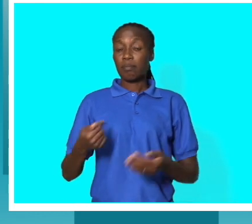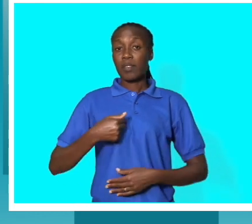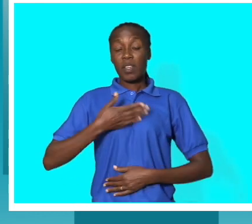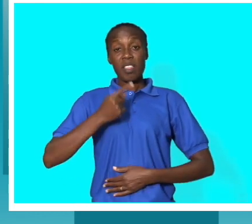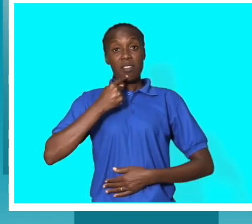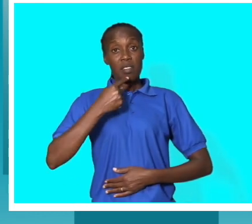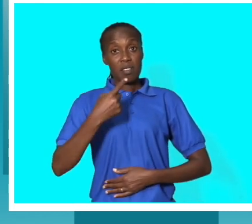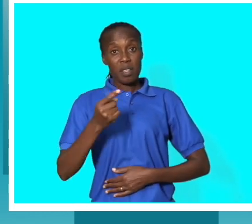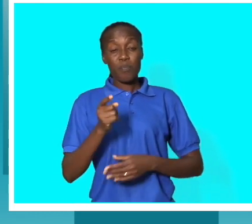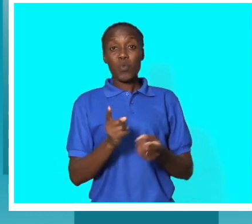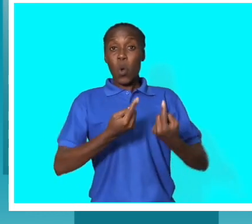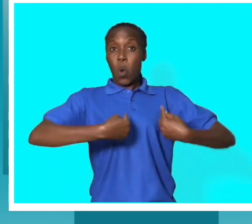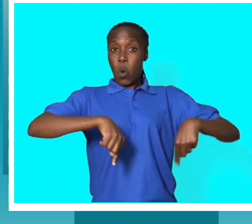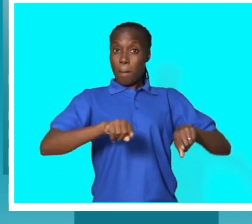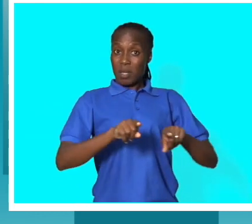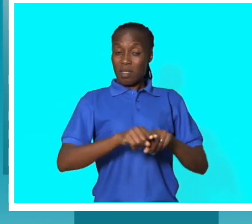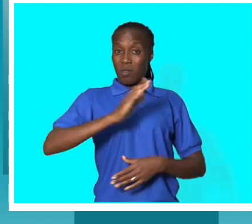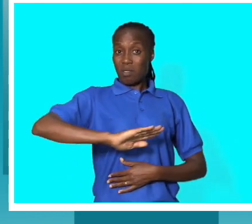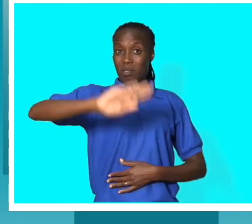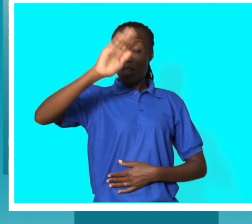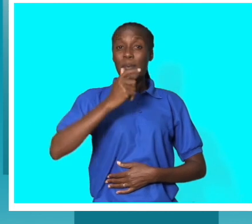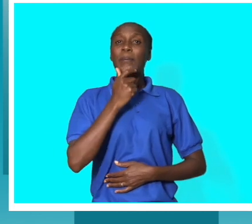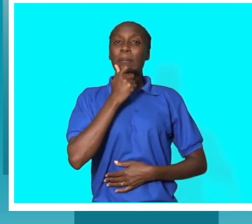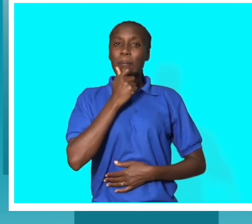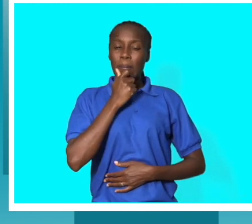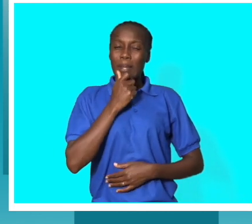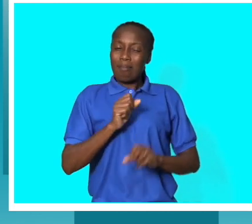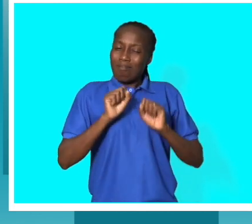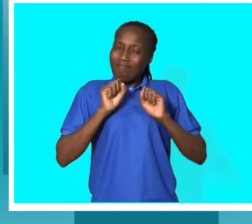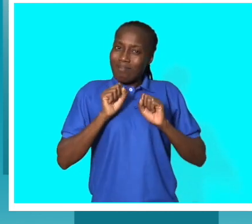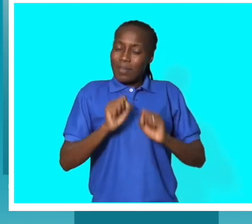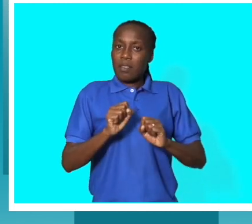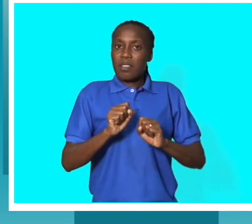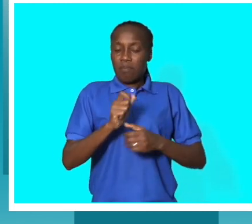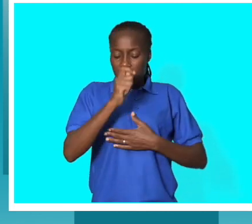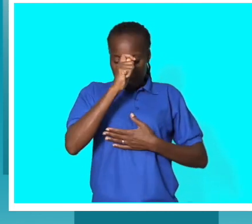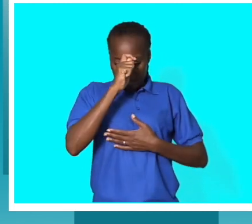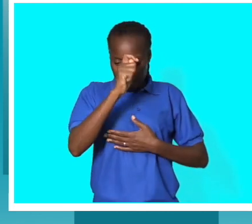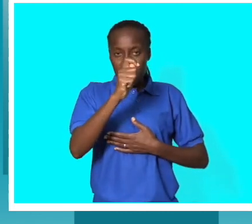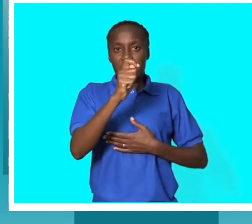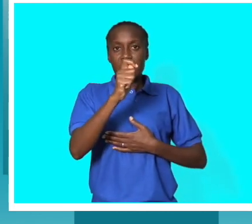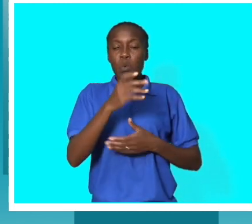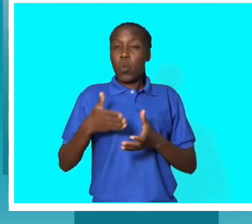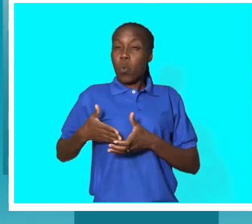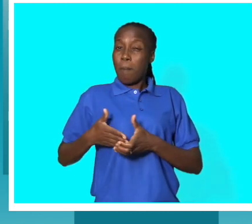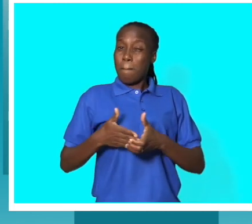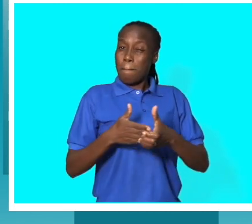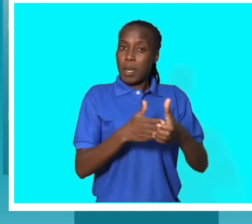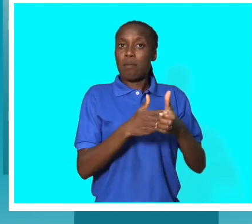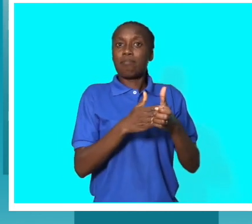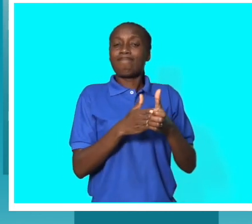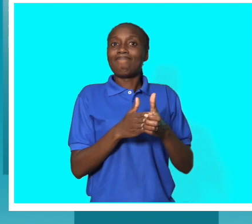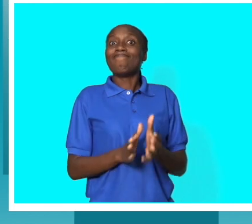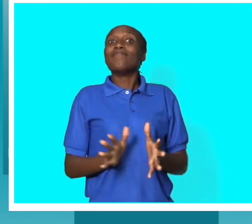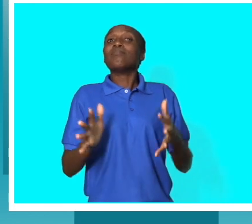seja transparente, que seja o mais leal possível. A Federação Moçambicana de